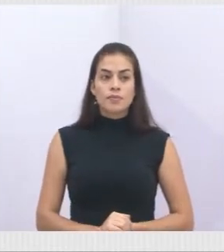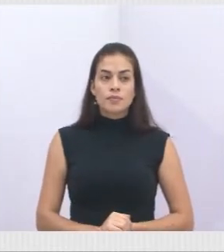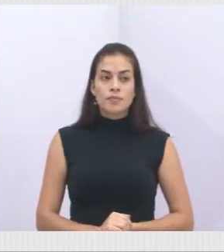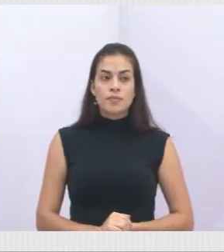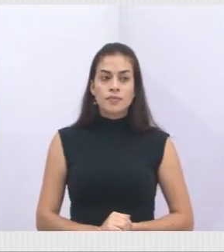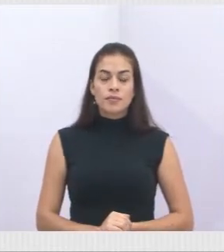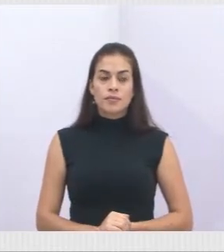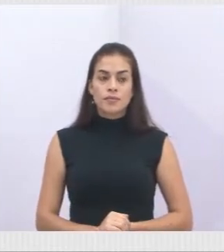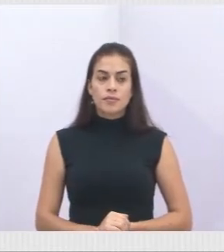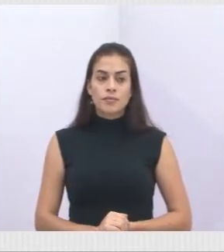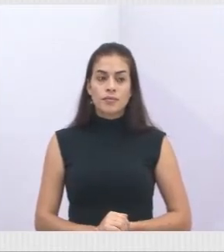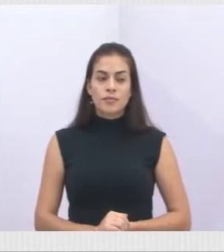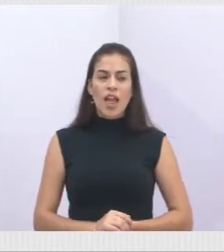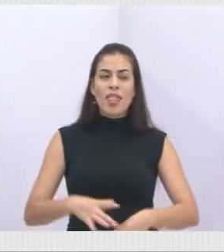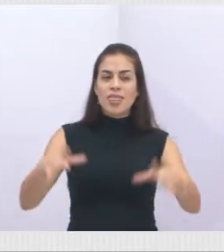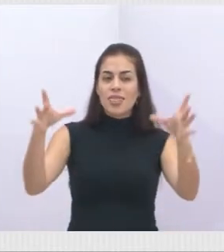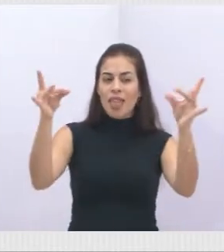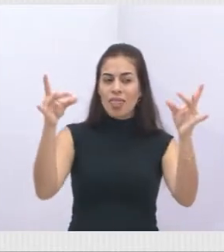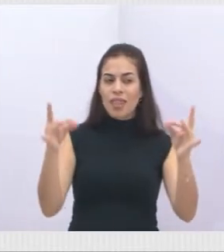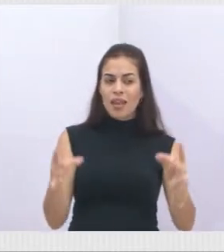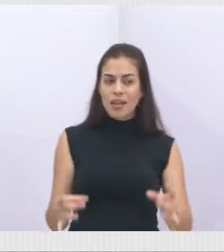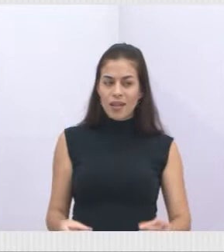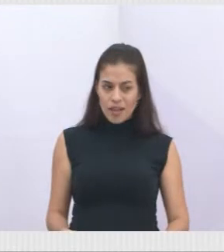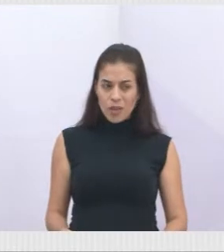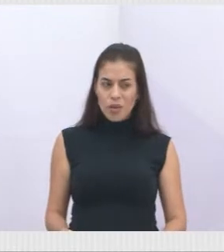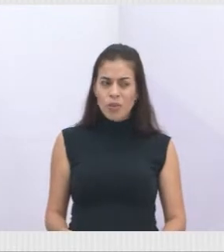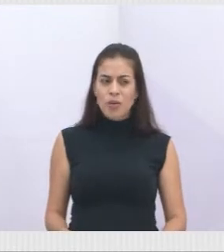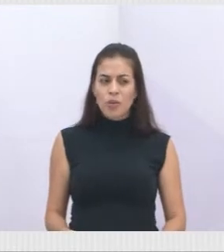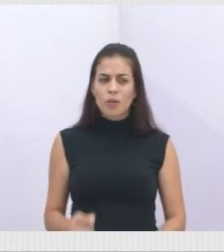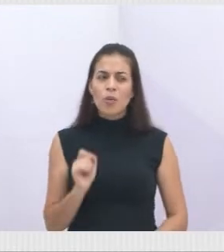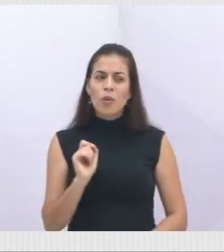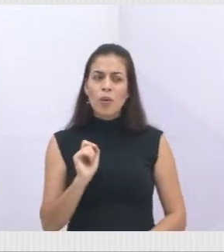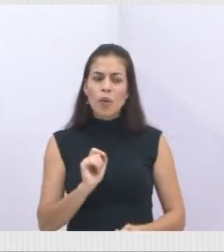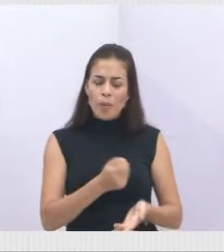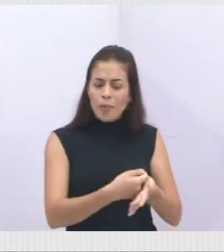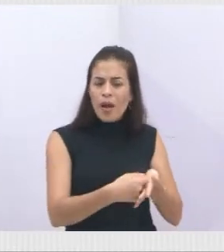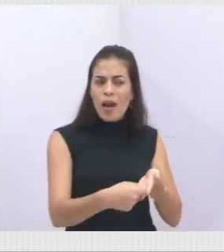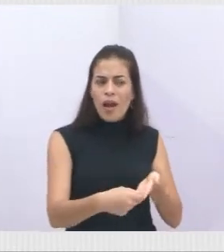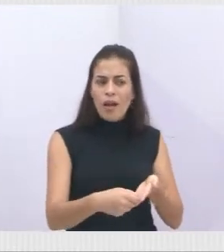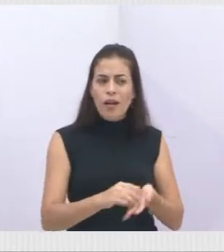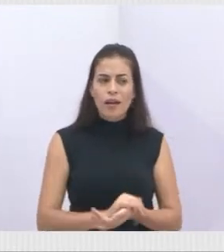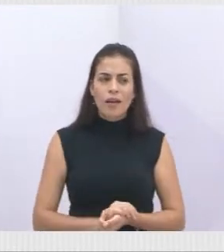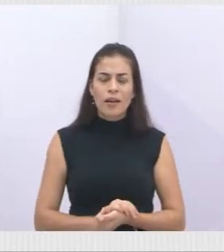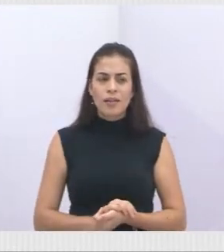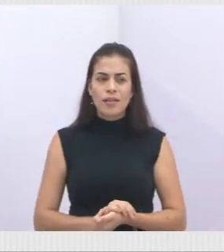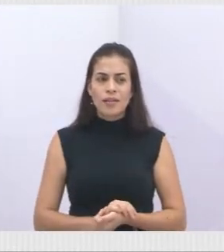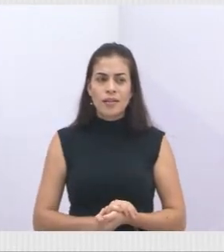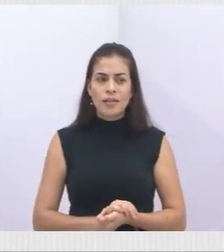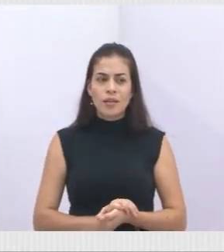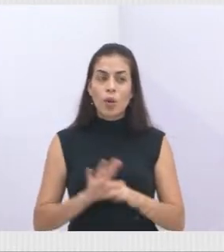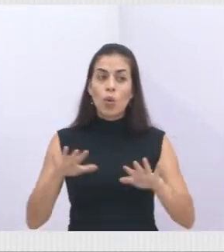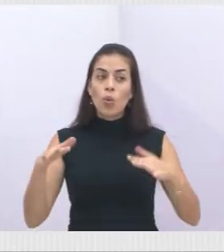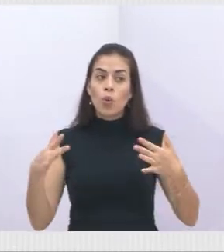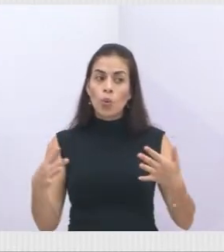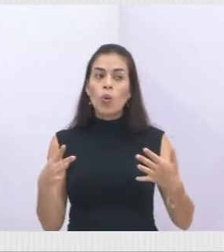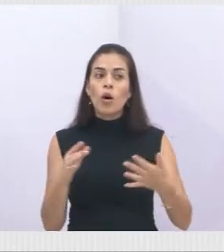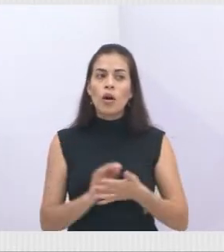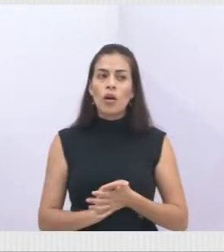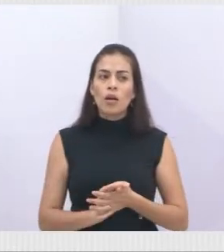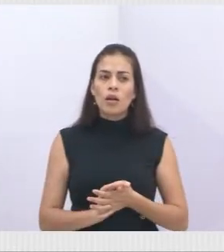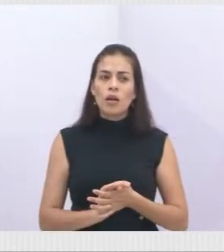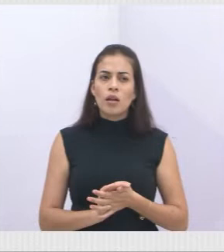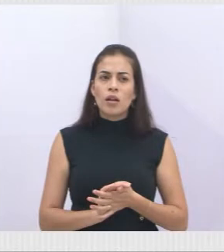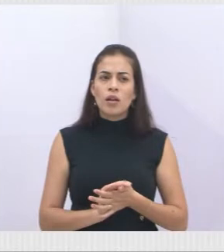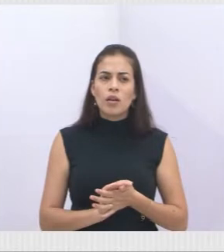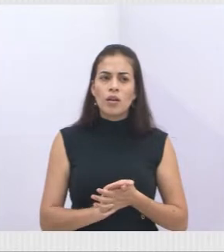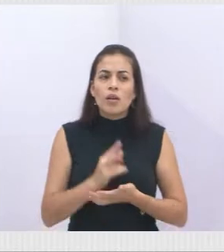Aí está o detalhamento do que está previsto no termo de colaboração. Quando fazer a prospecção